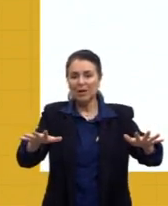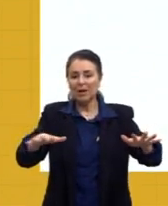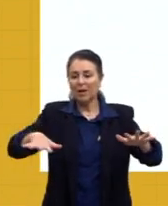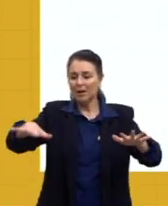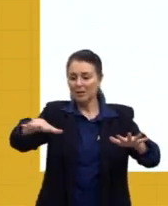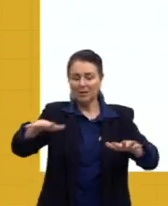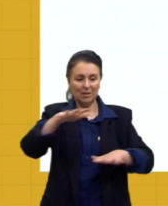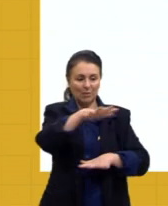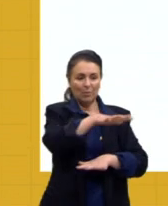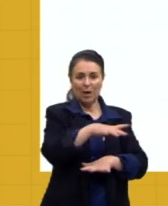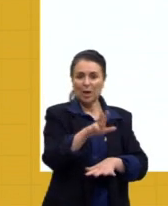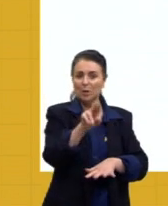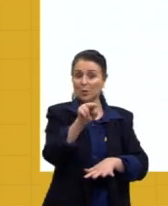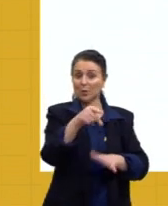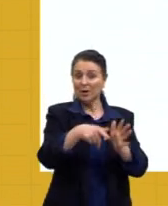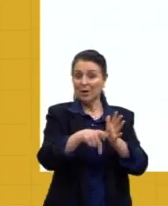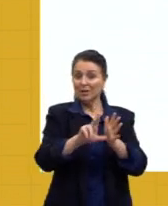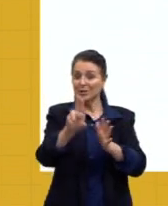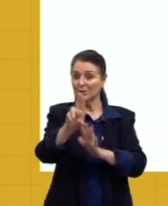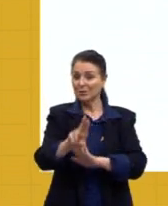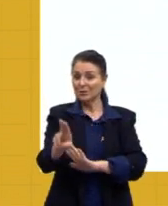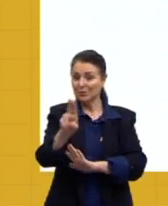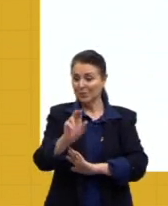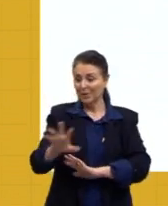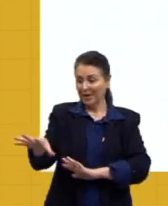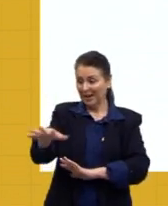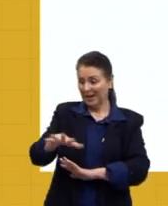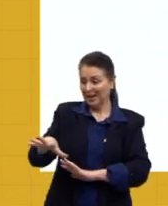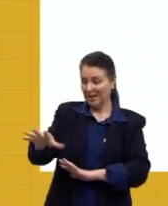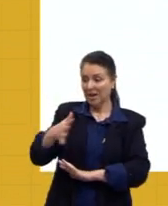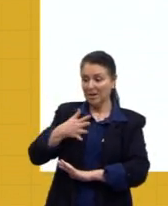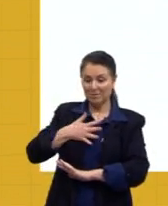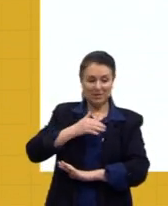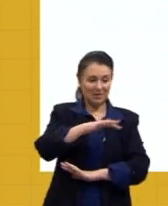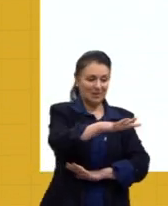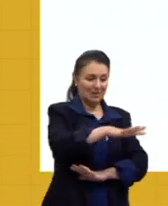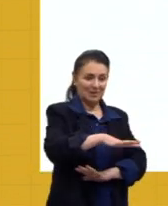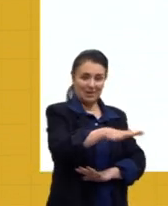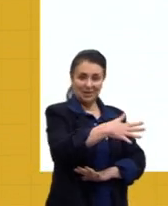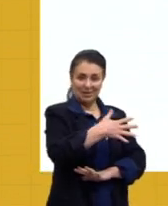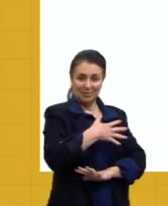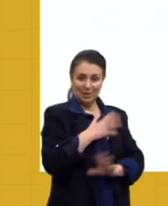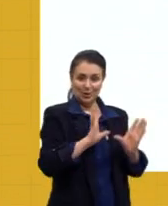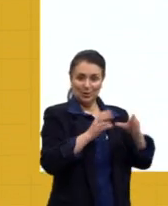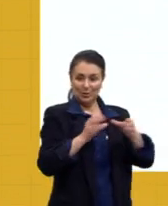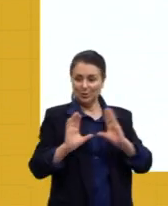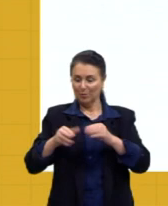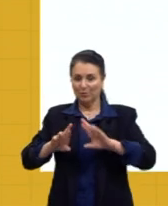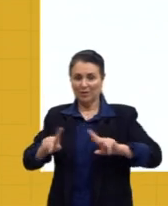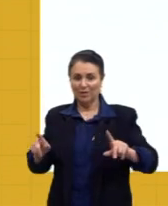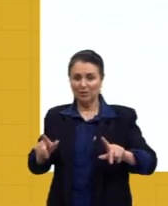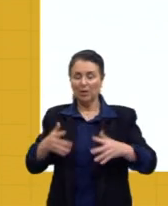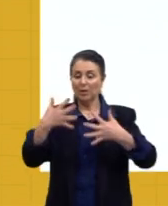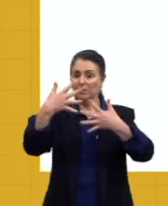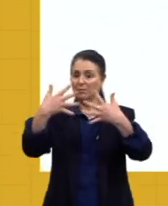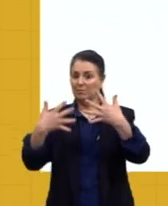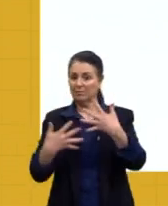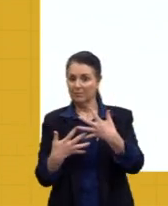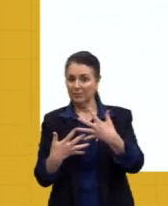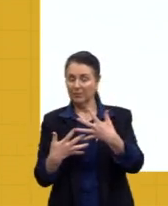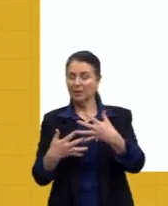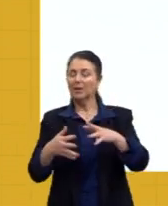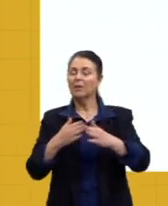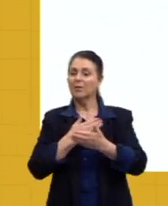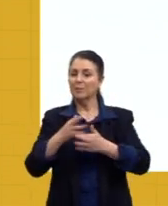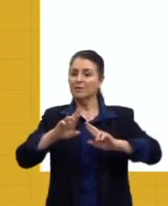ainda não habitada, vão lá pegar toda a área para eles. Então, vão sofrer mutações e se diferenciar da